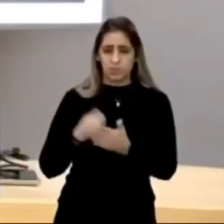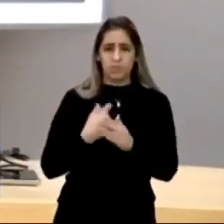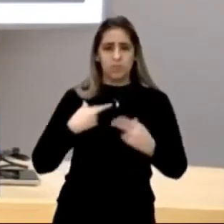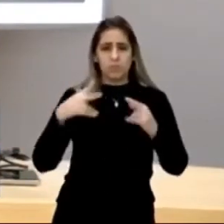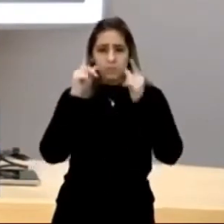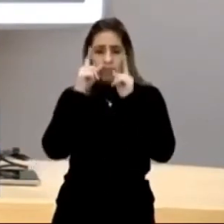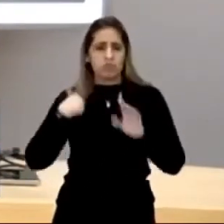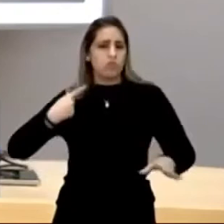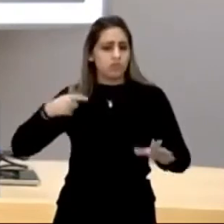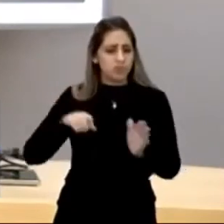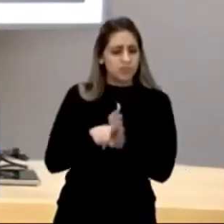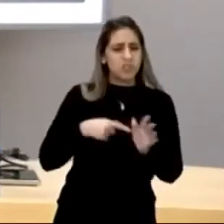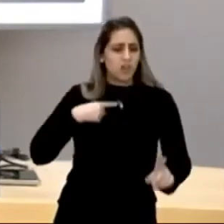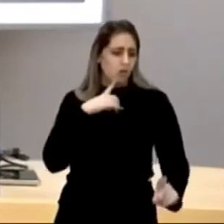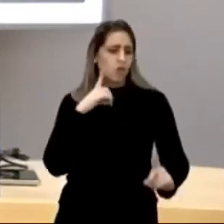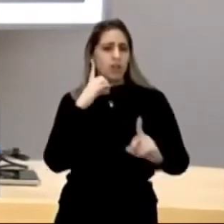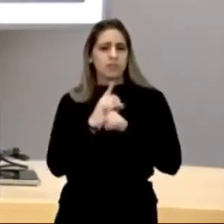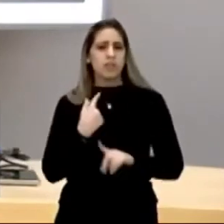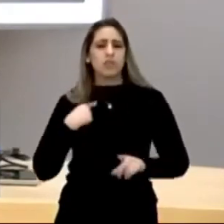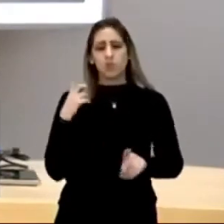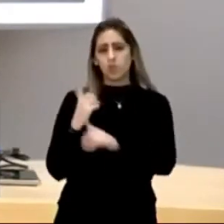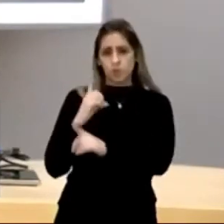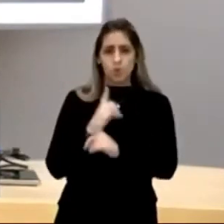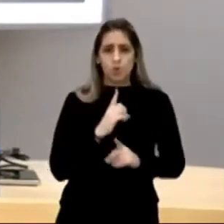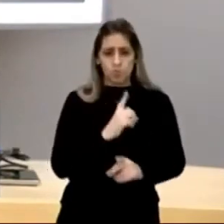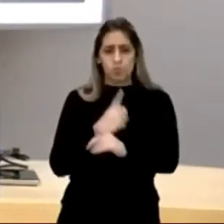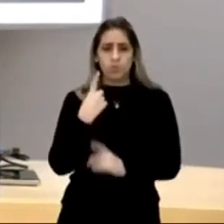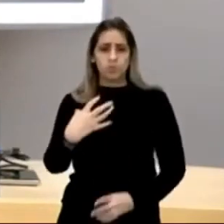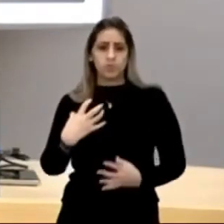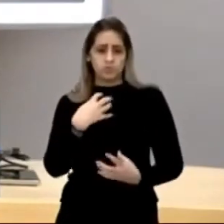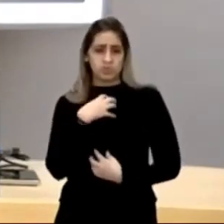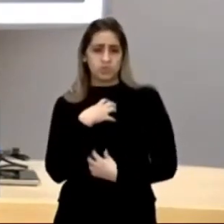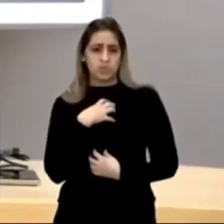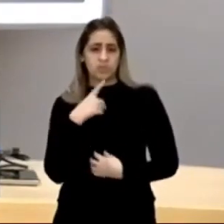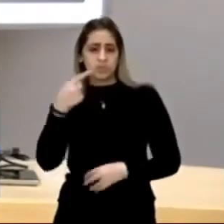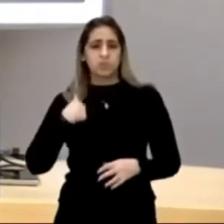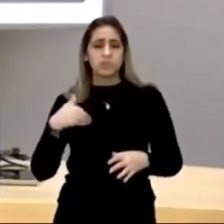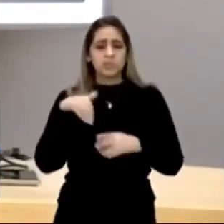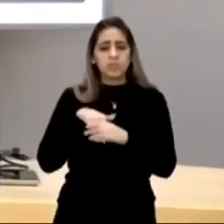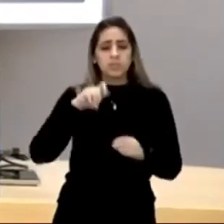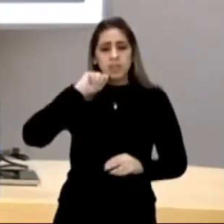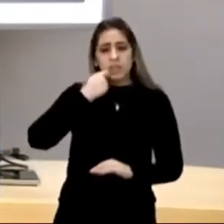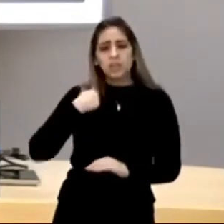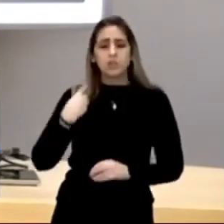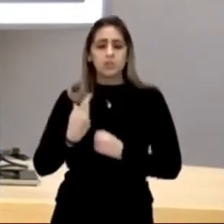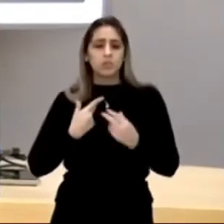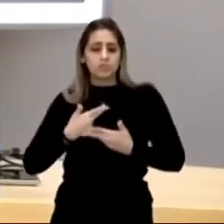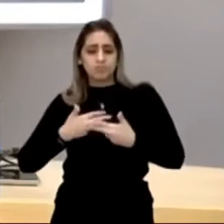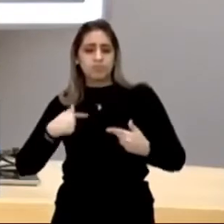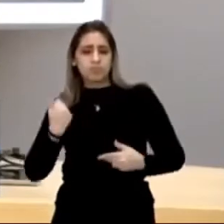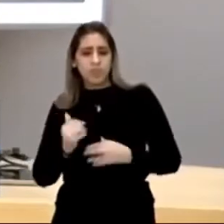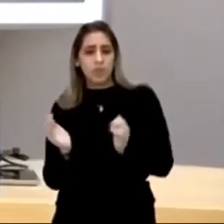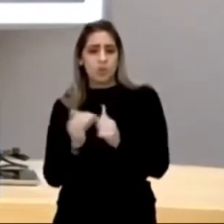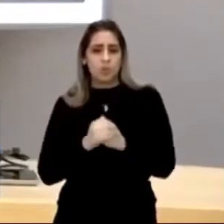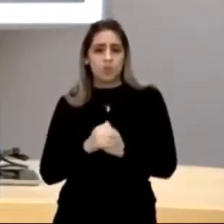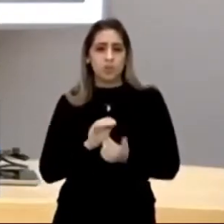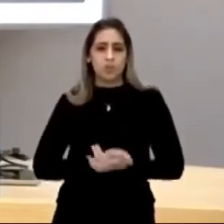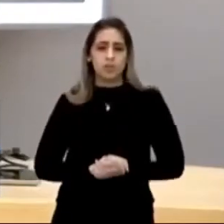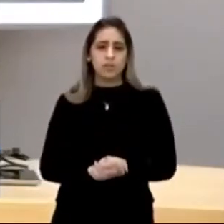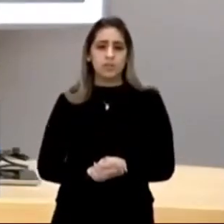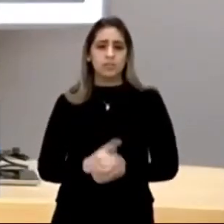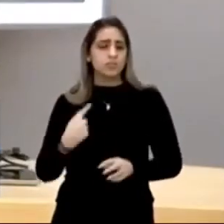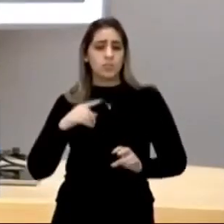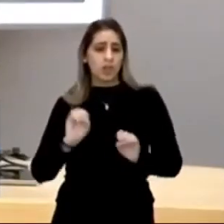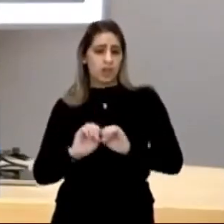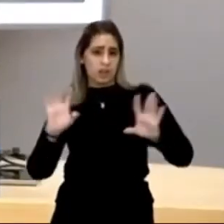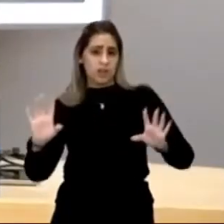né, que não, vou investigar, e vou achar, eu vou encontrar algum segredo, algum mistério, está oculto, que não está claro, e vou